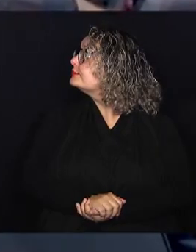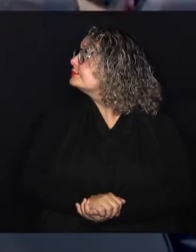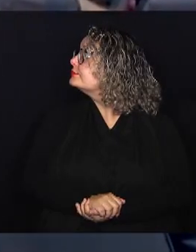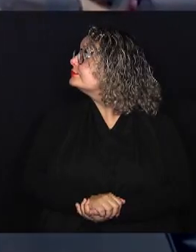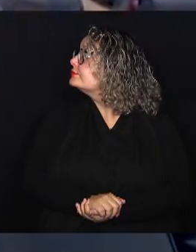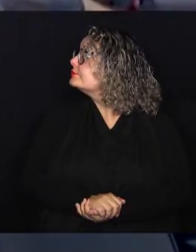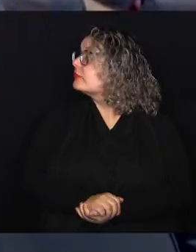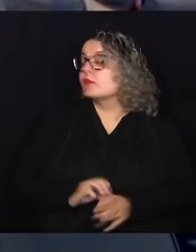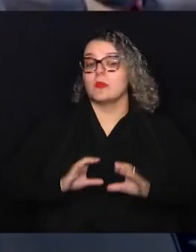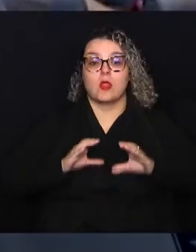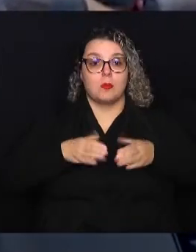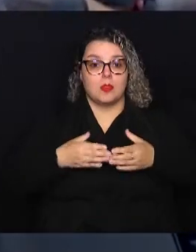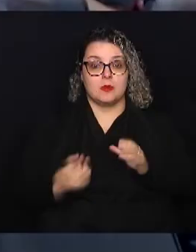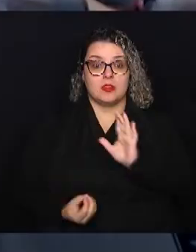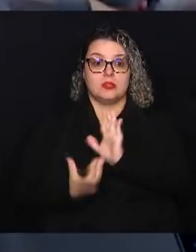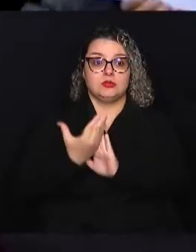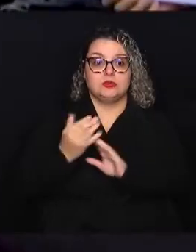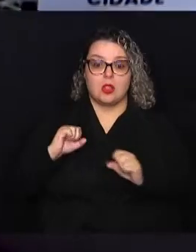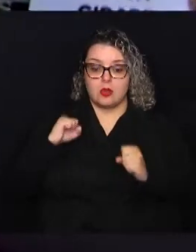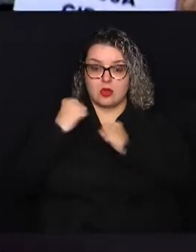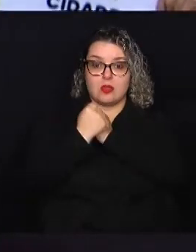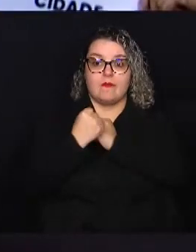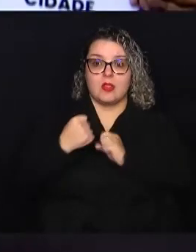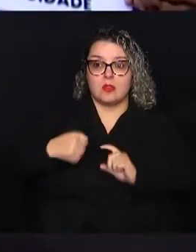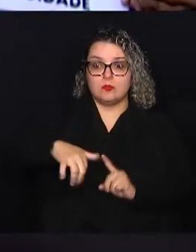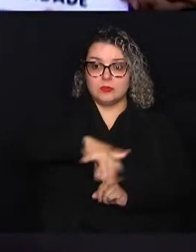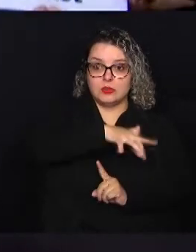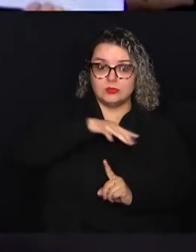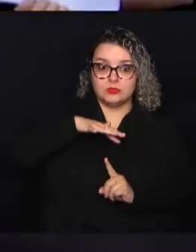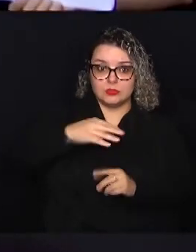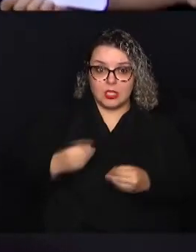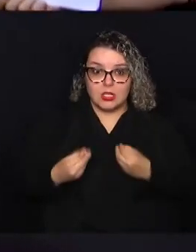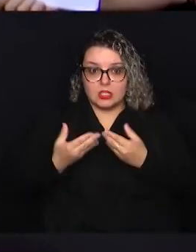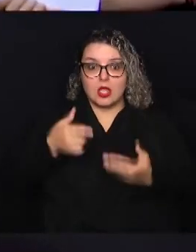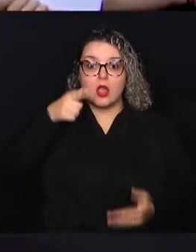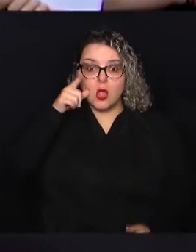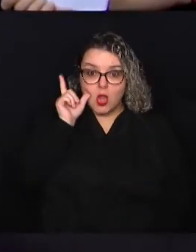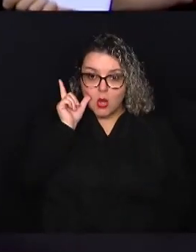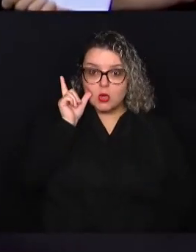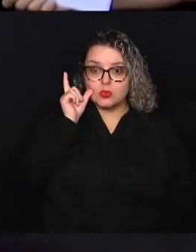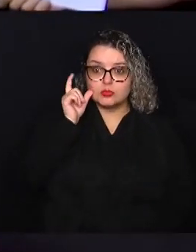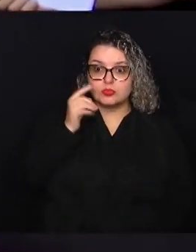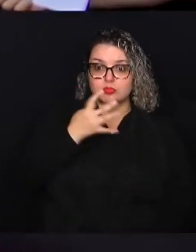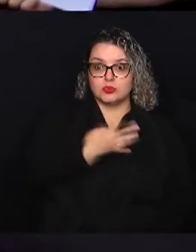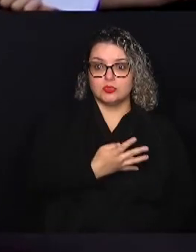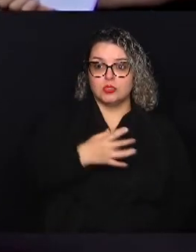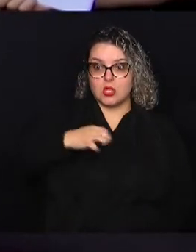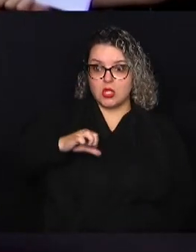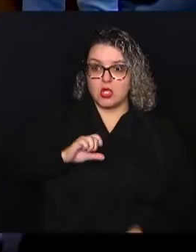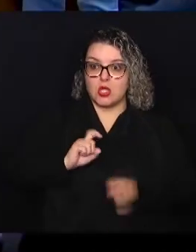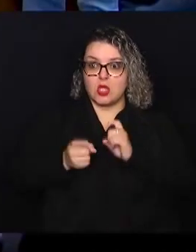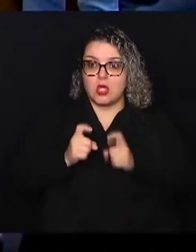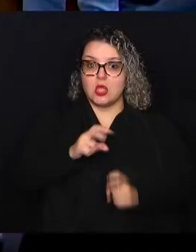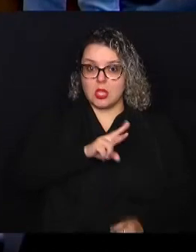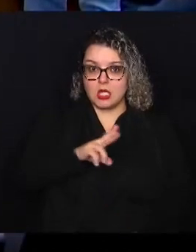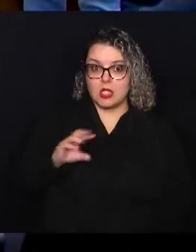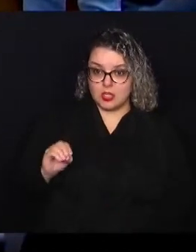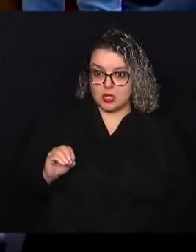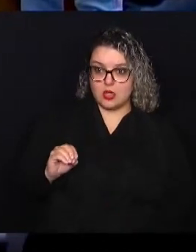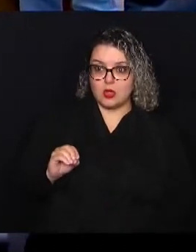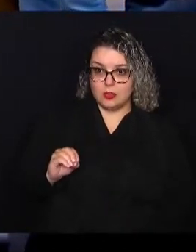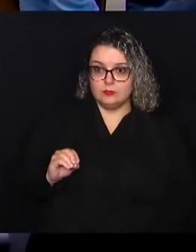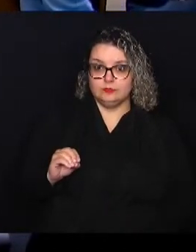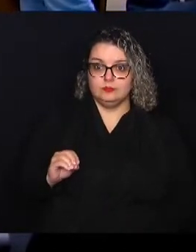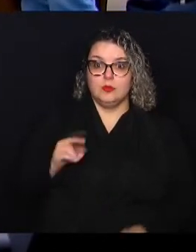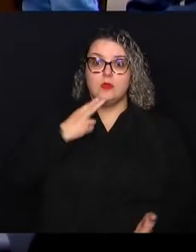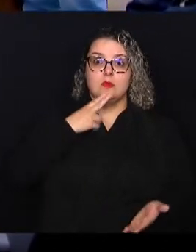Uma comissão formada por defensores do meio ambiente entregou ontem, durante a 49ª reunião ordinária, uma carta